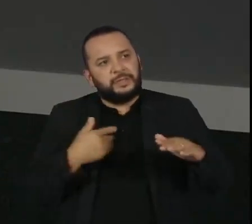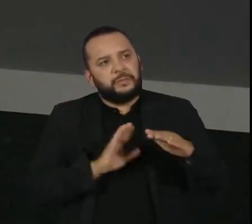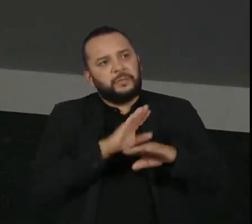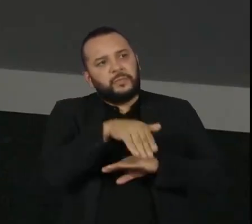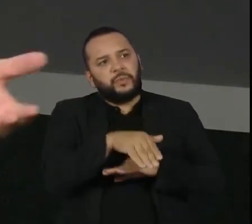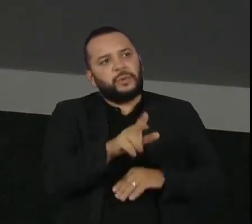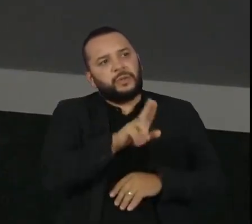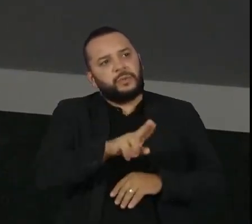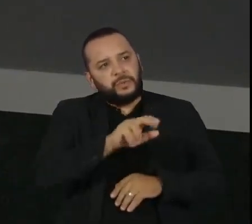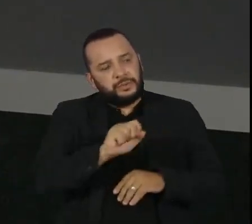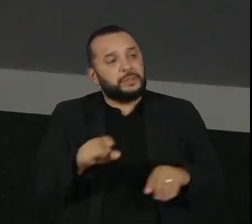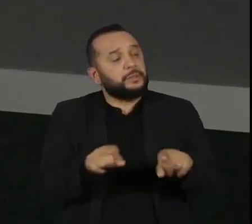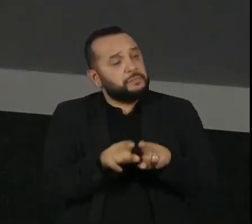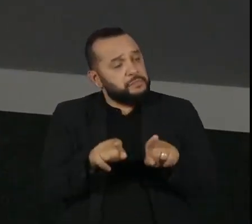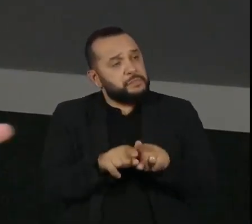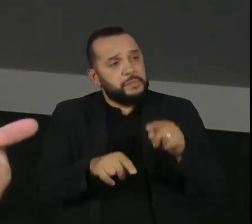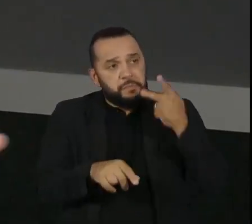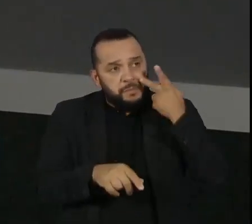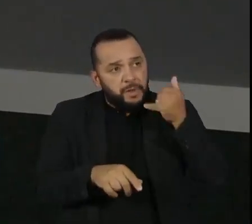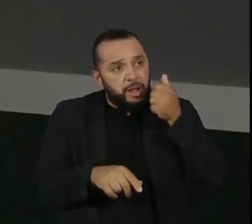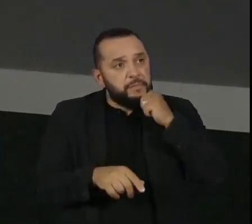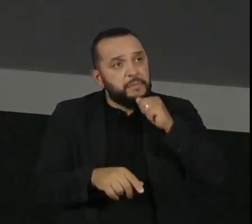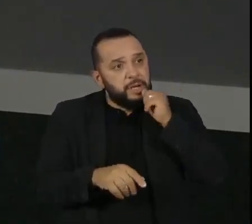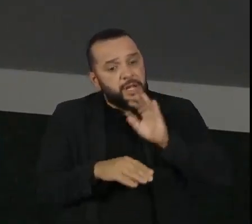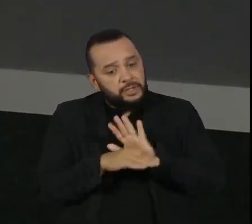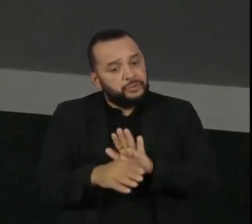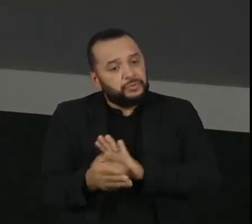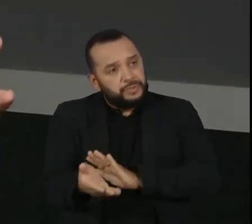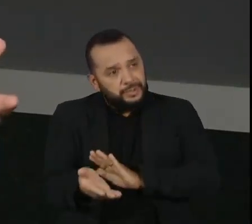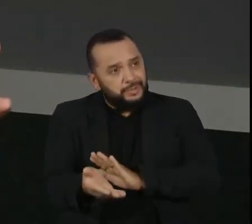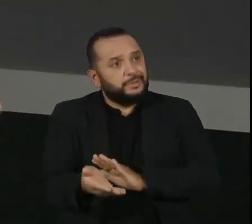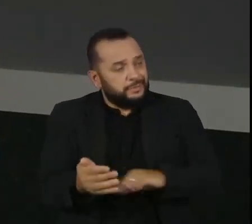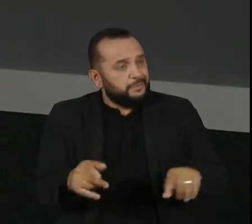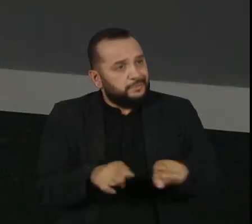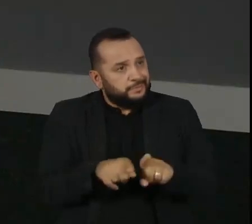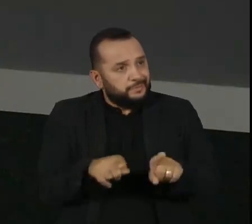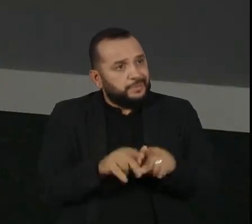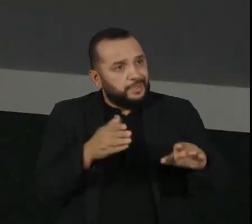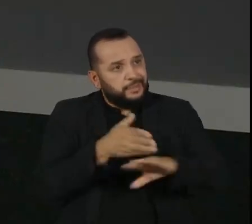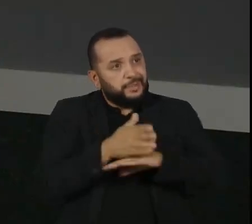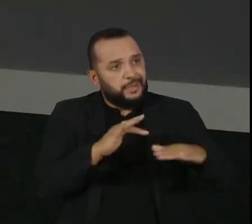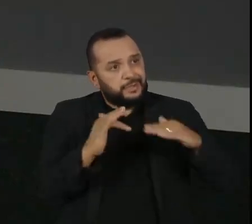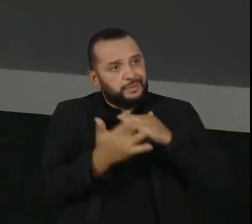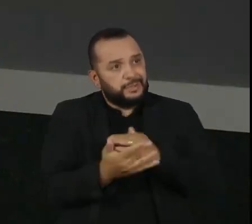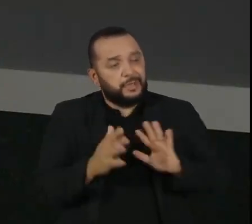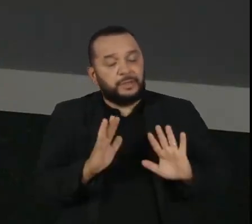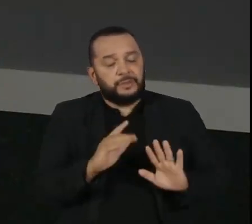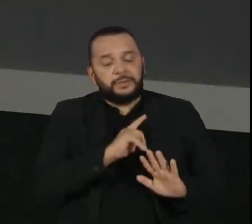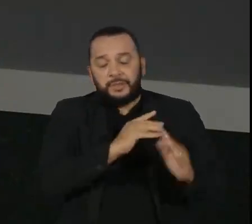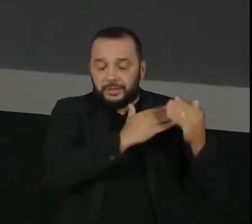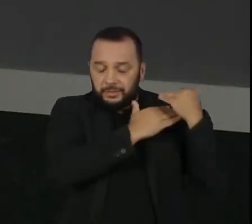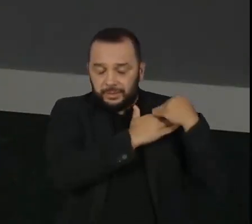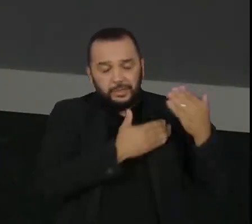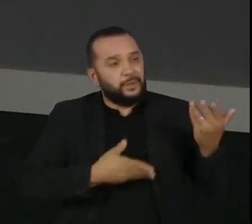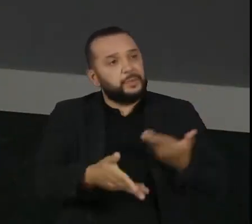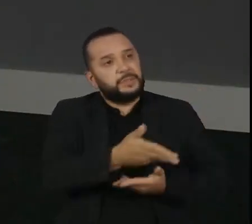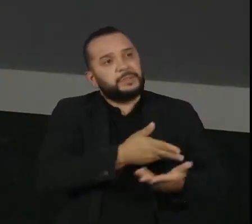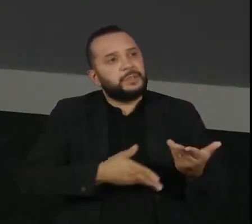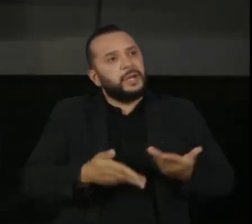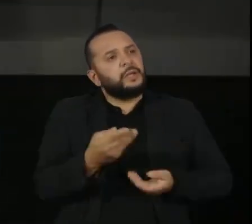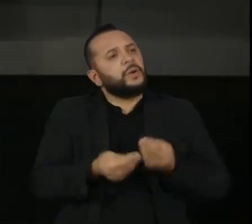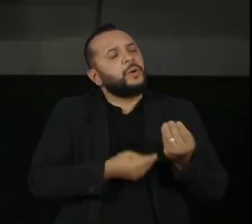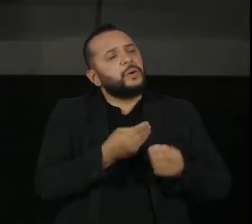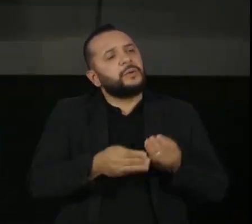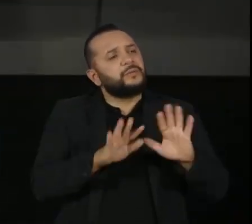utilização, às vezes até com a ajuda bem intencionada de adultos dentro de casa. A gente falava dessa responsabilidade compartilhada e o que cabe à